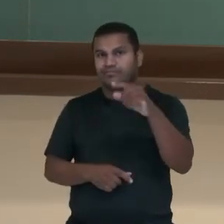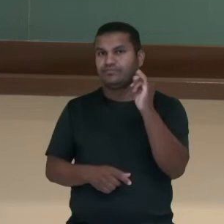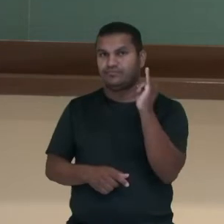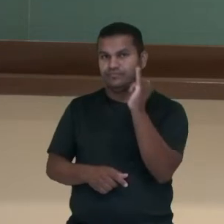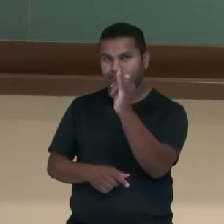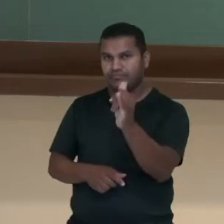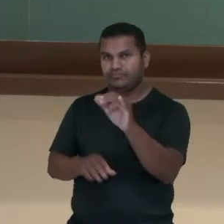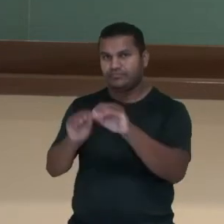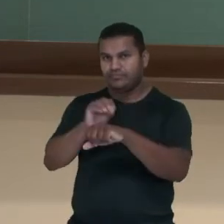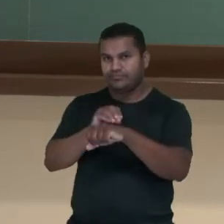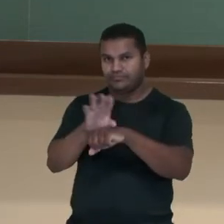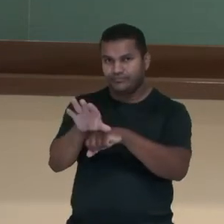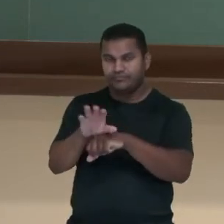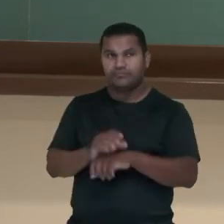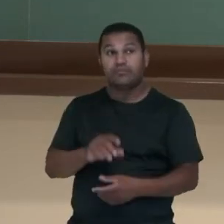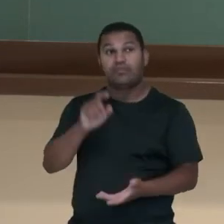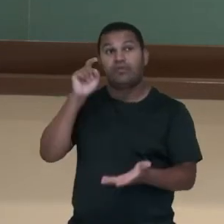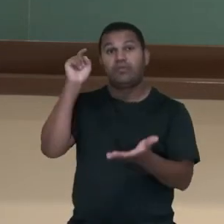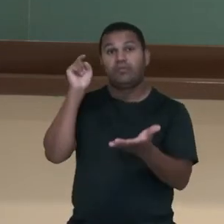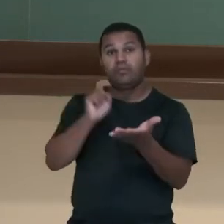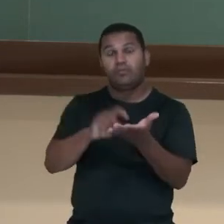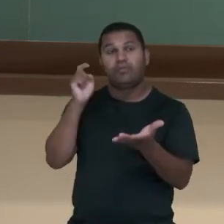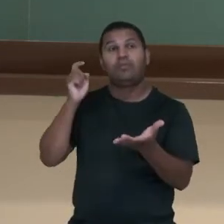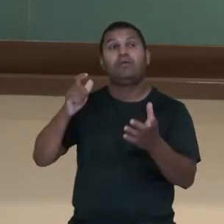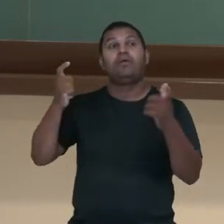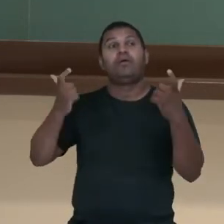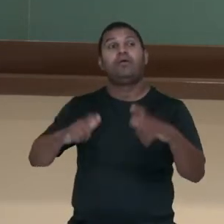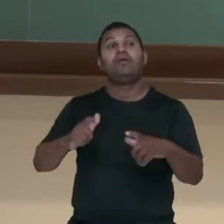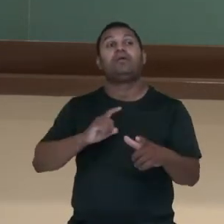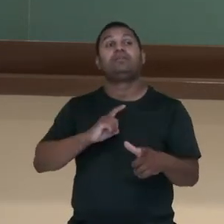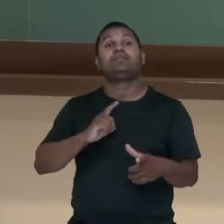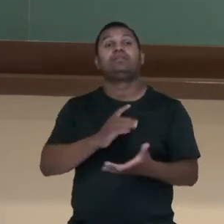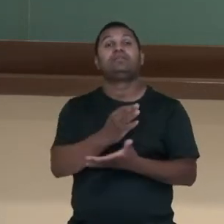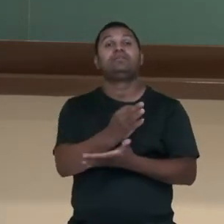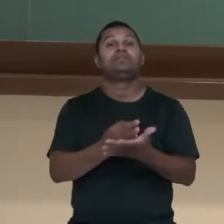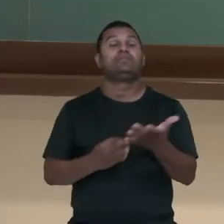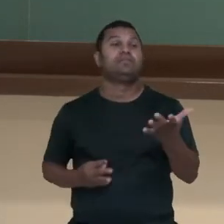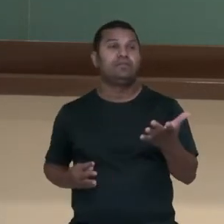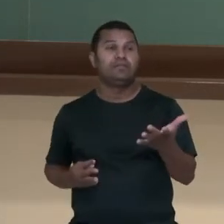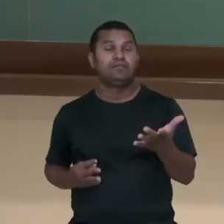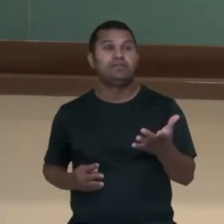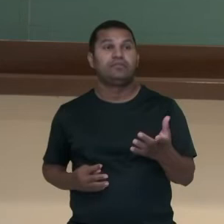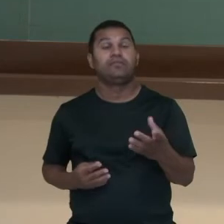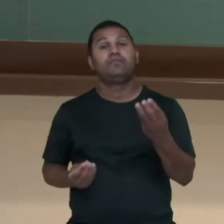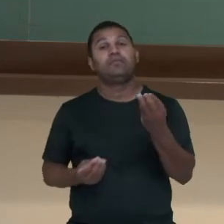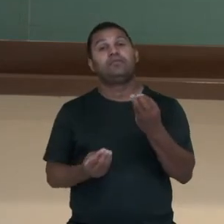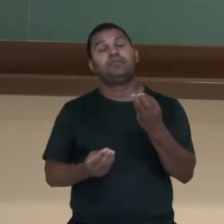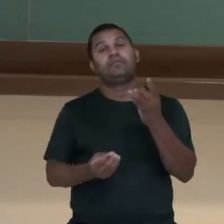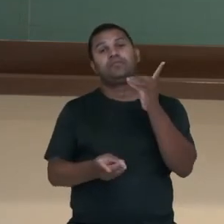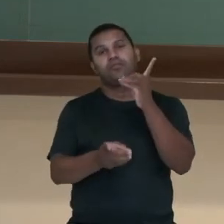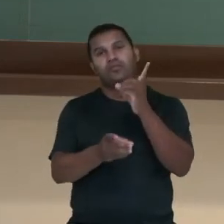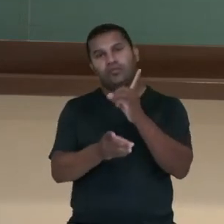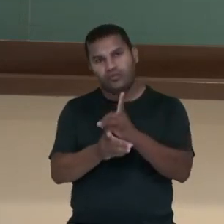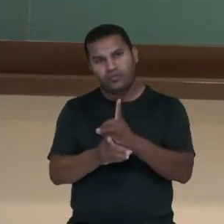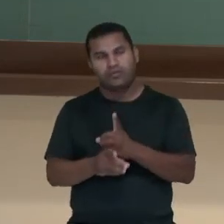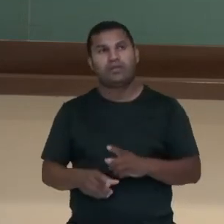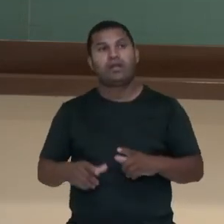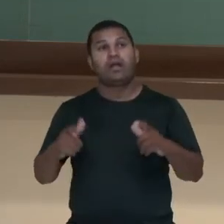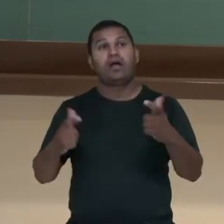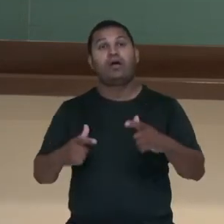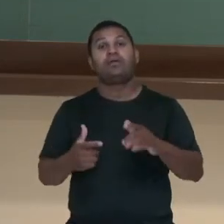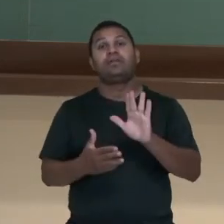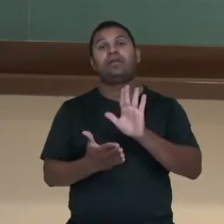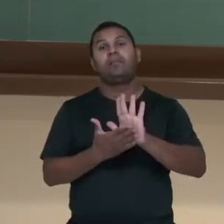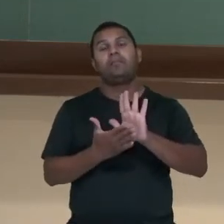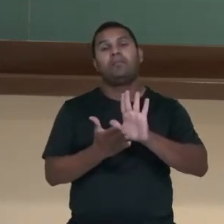.gov.br. E o que vai fazer? Você vai localizar a proposta de produção de entrevista.